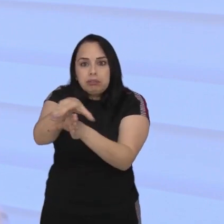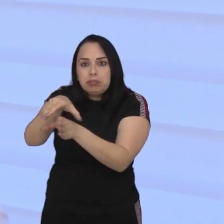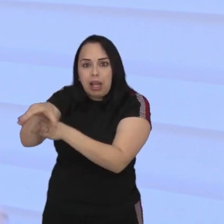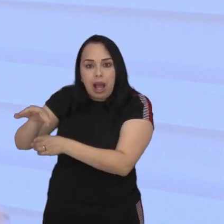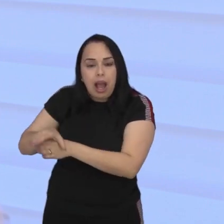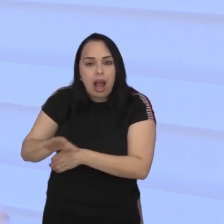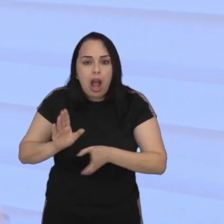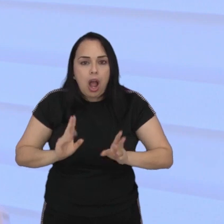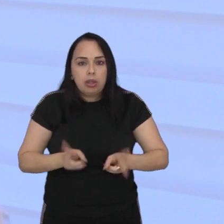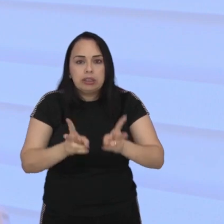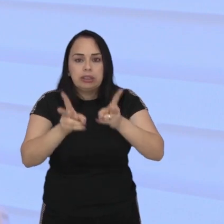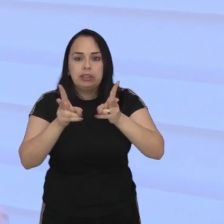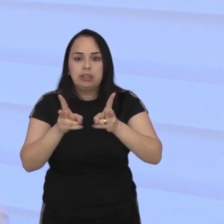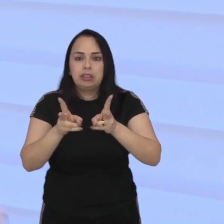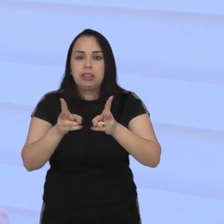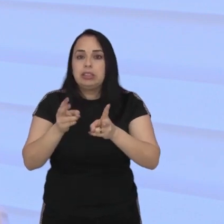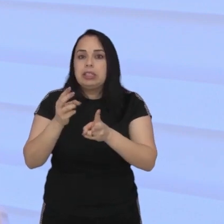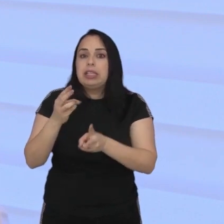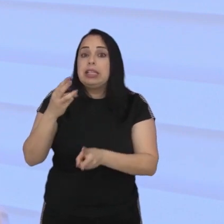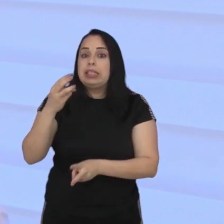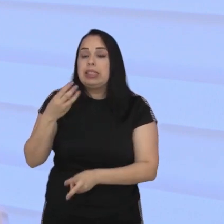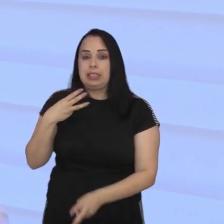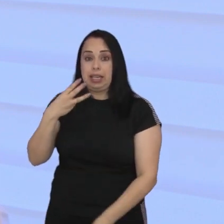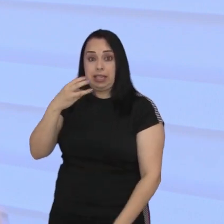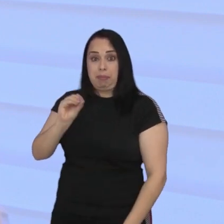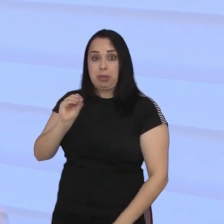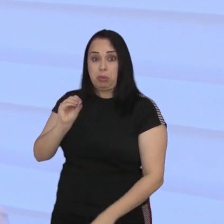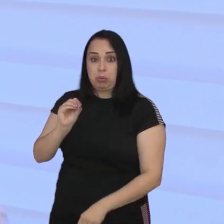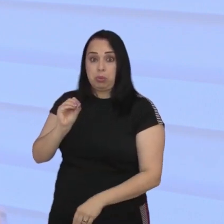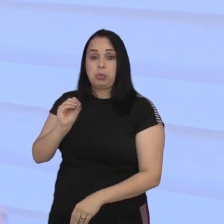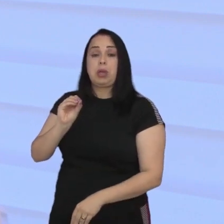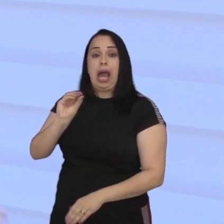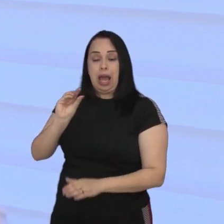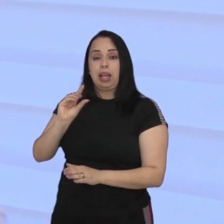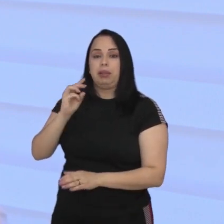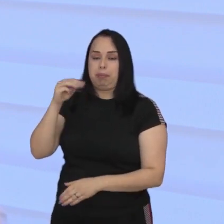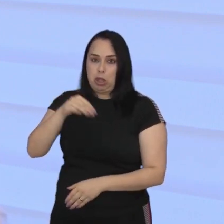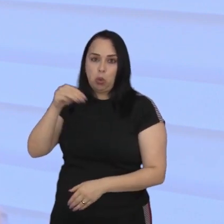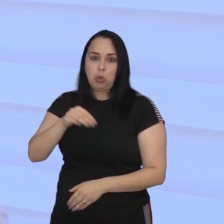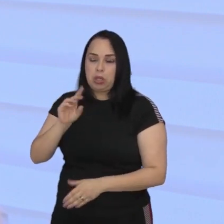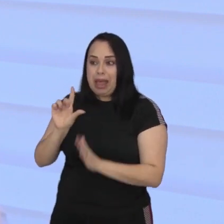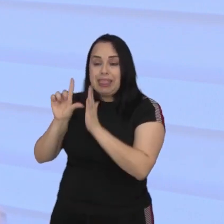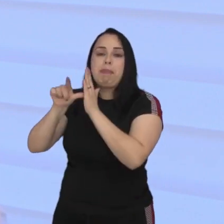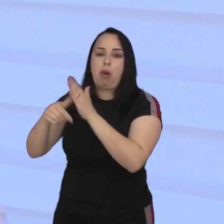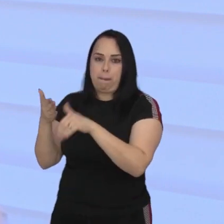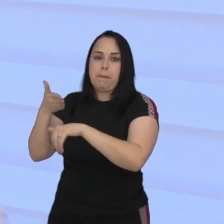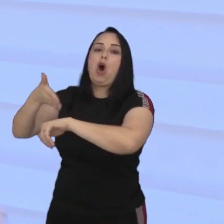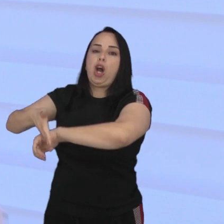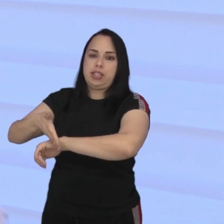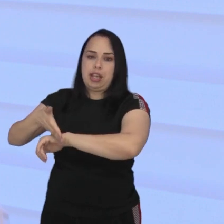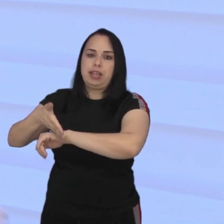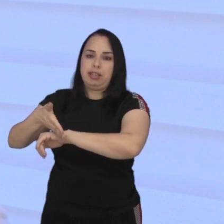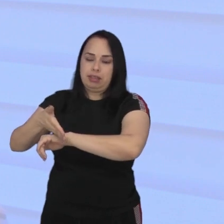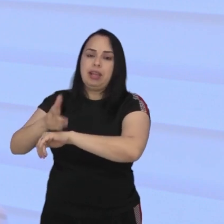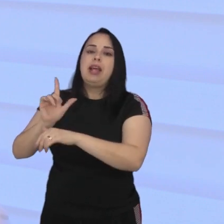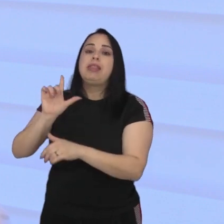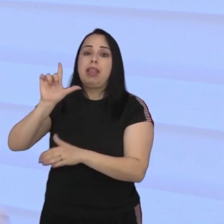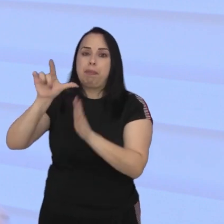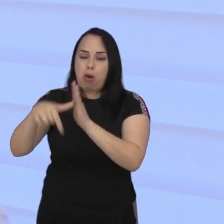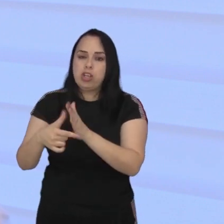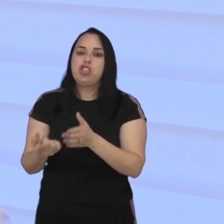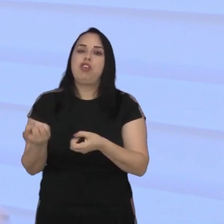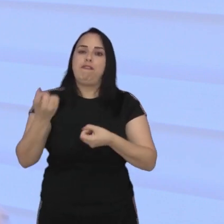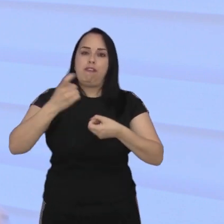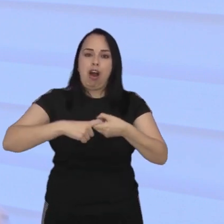a gente sempre recomenda que seja utilizado por volta de 30 minutos antes de se expor ao sol E com a transpiração ele também vai perdendo